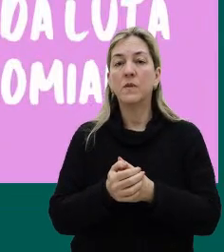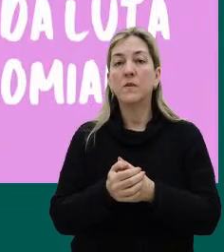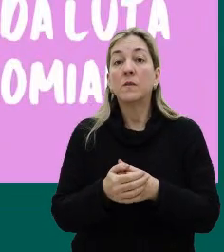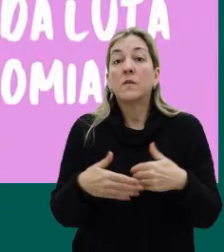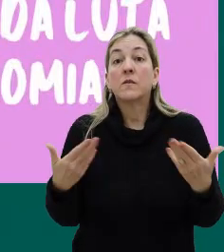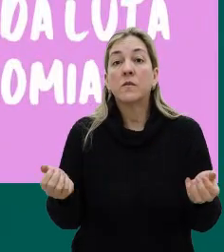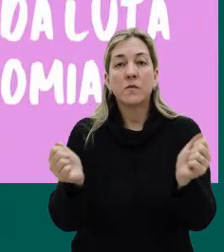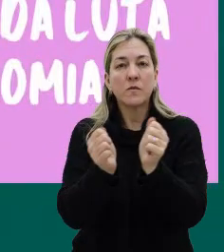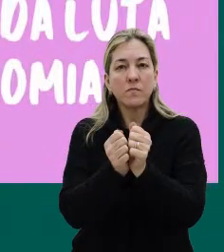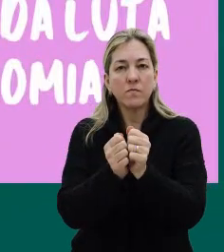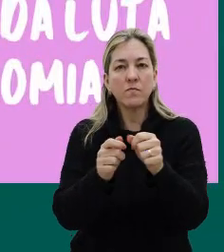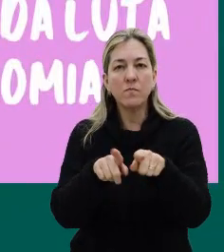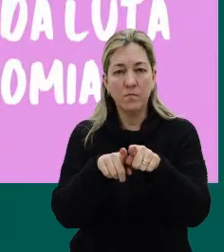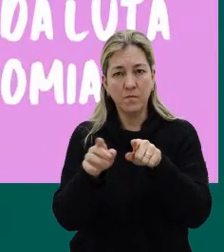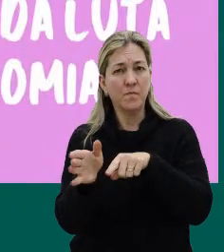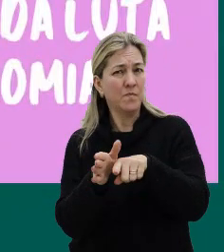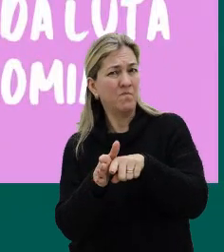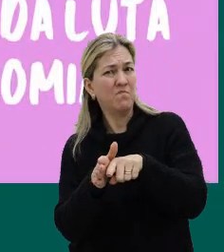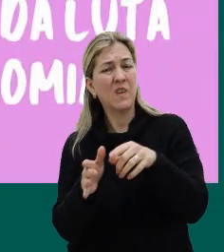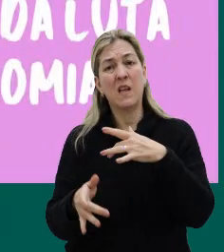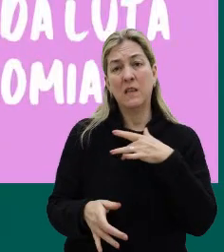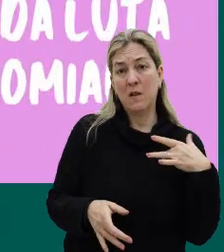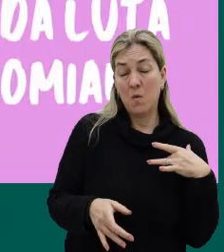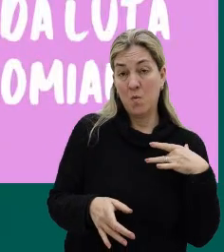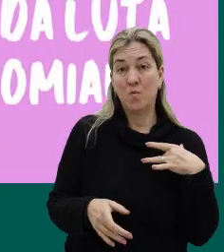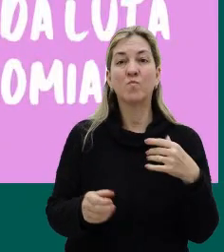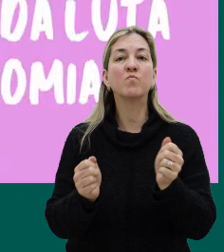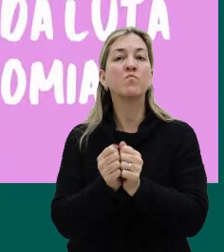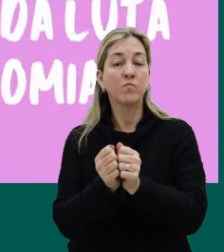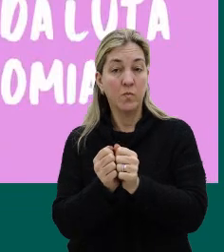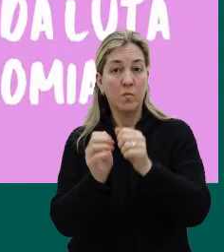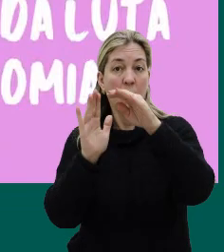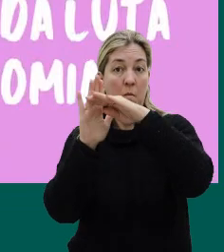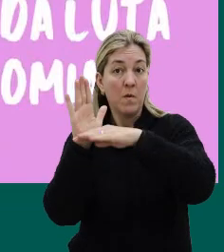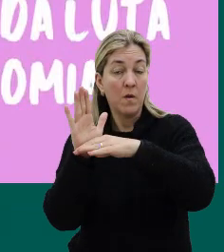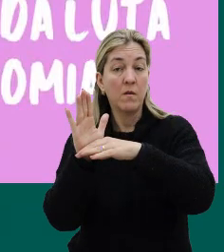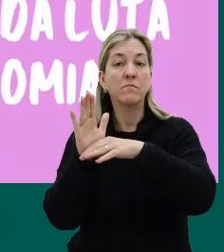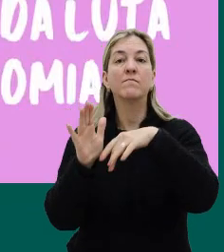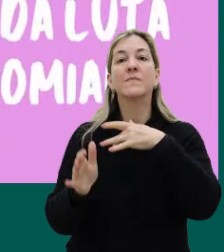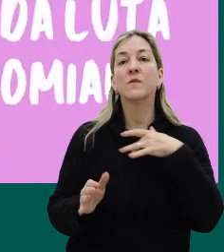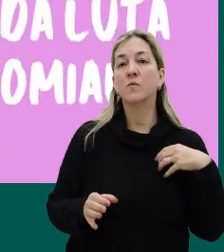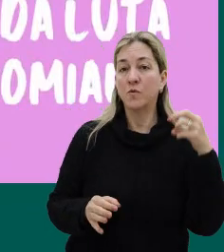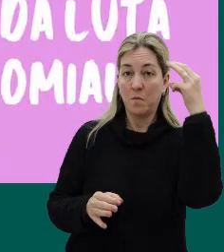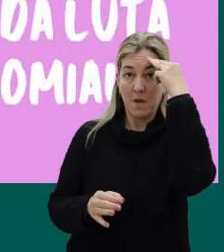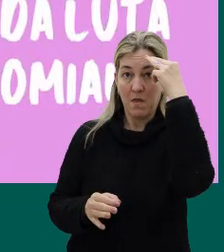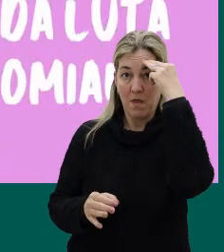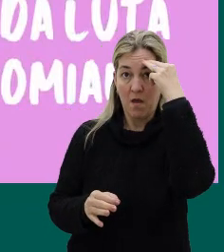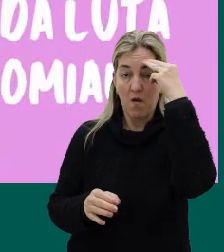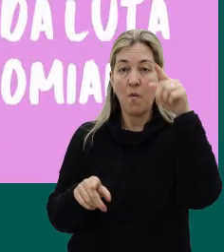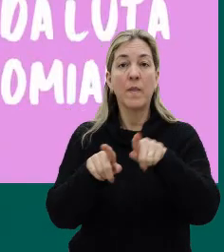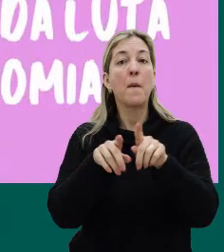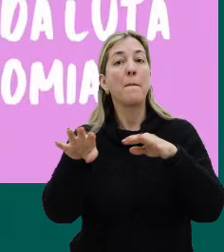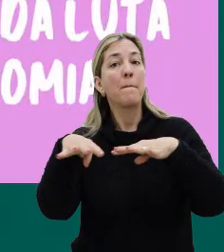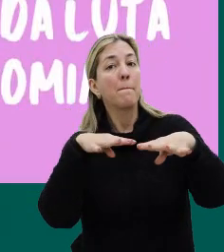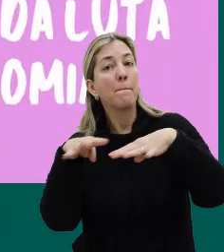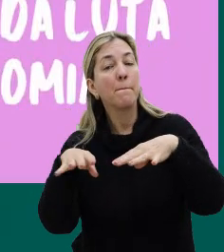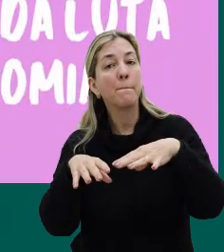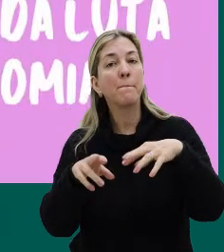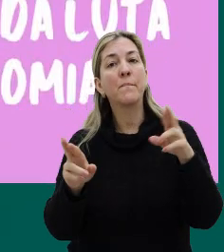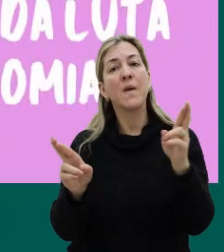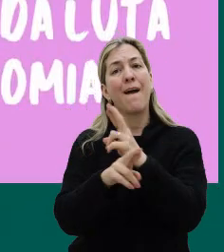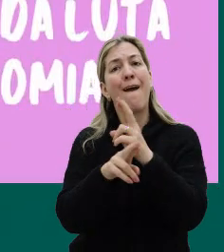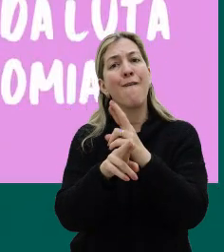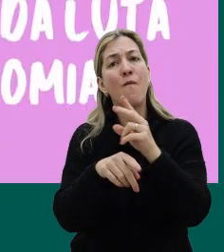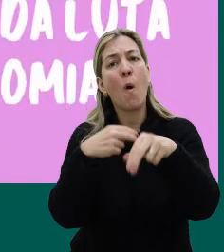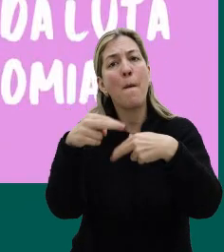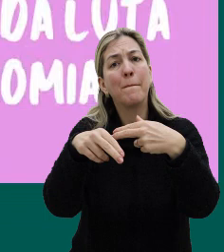Então, junto, assim, nessas questões de saúde, entrou a pauta da saúde mental e entrou a pauta do movimento da reforma psiquiátrica, que era